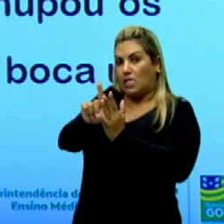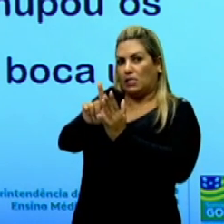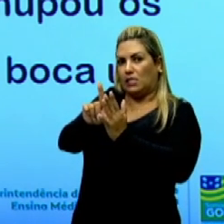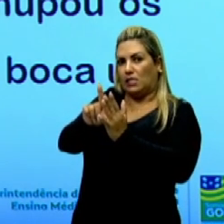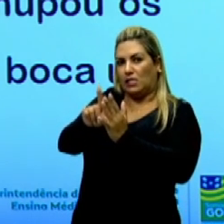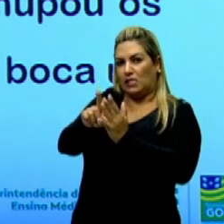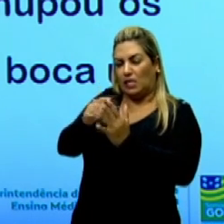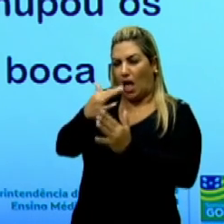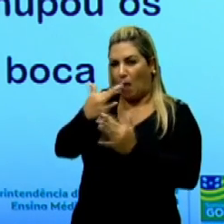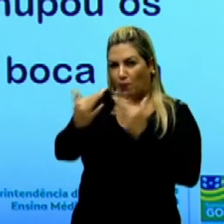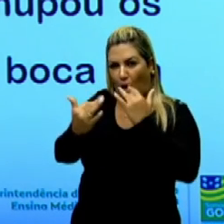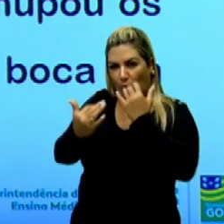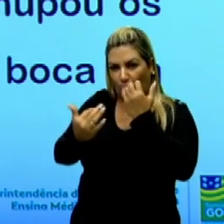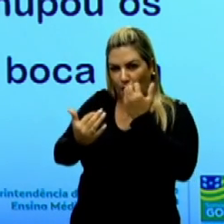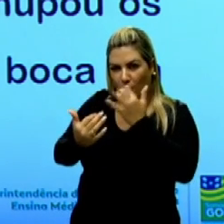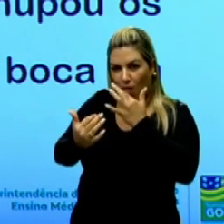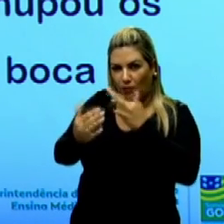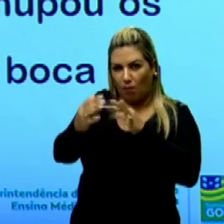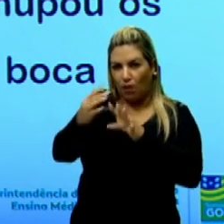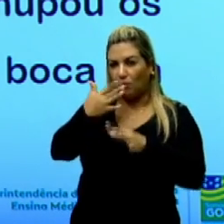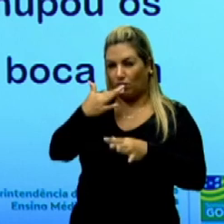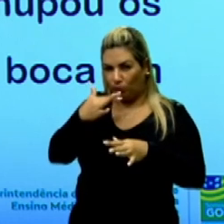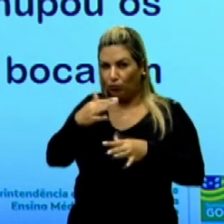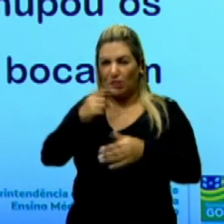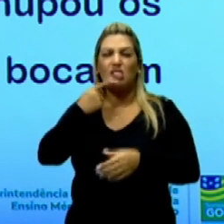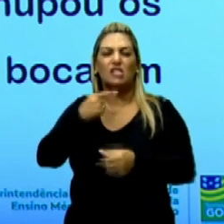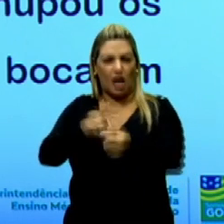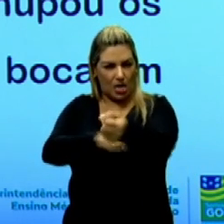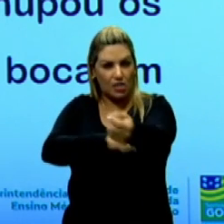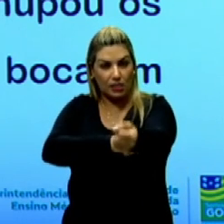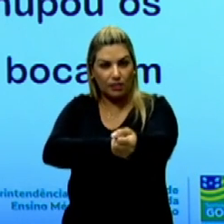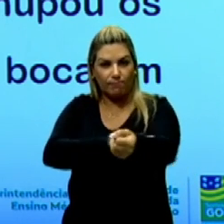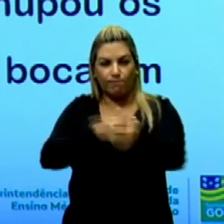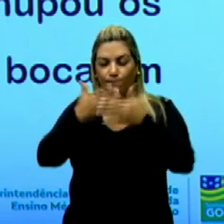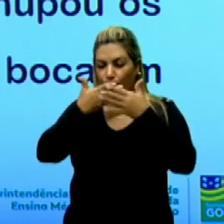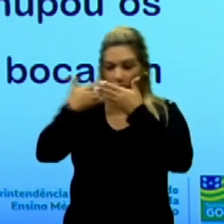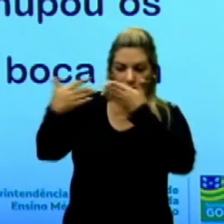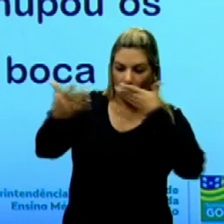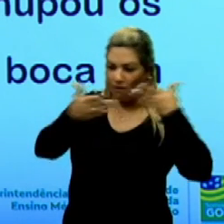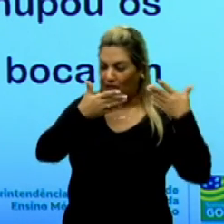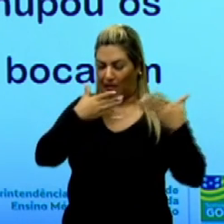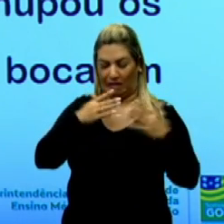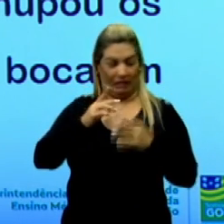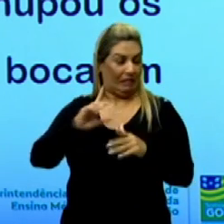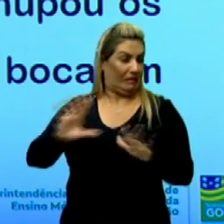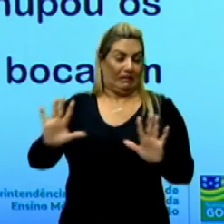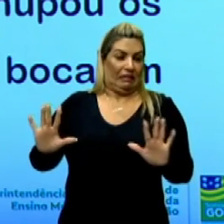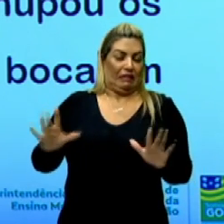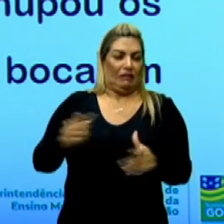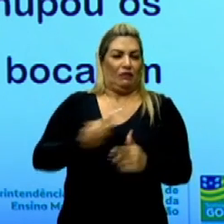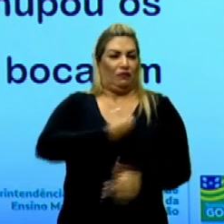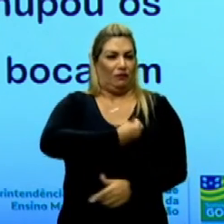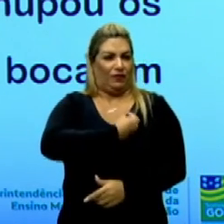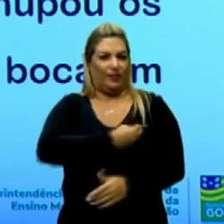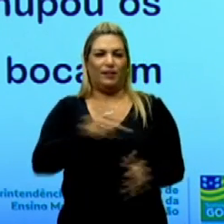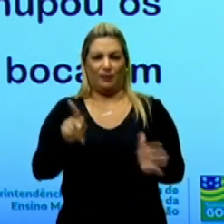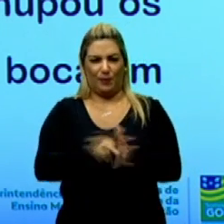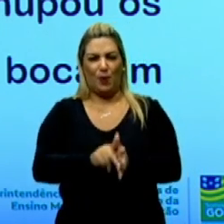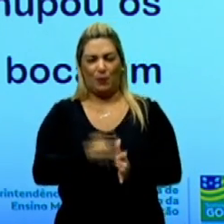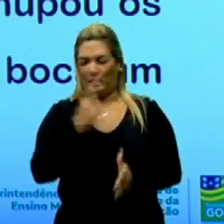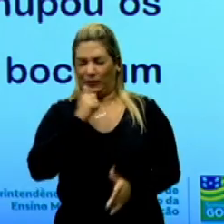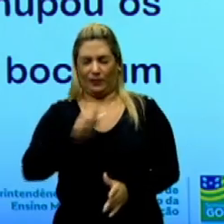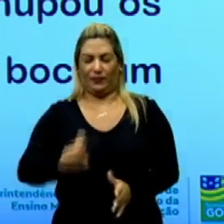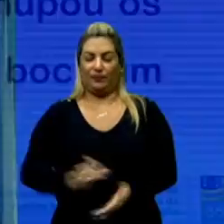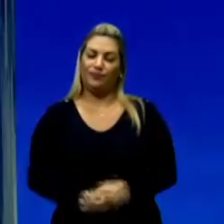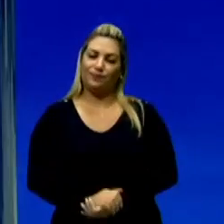chupou os dedos sujos de sangue, que lhe deixaram na boca um gosto amargo da vida. Então, aqui